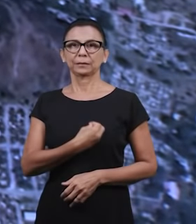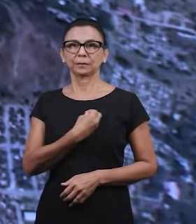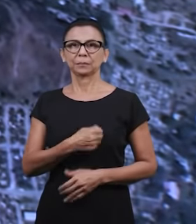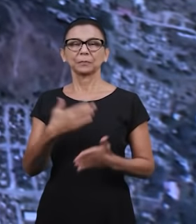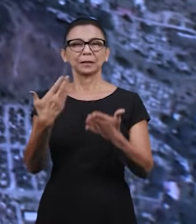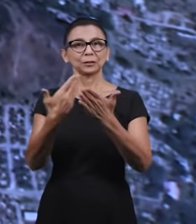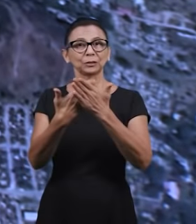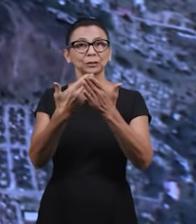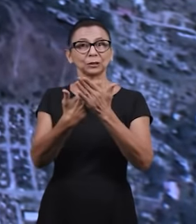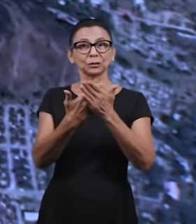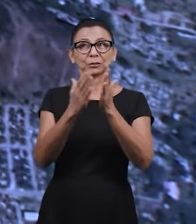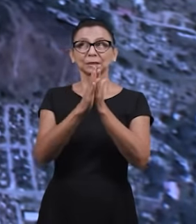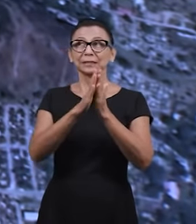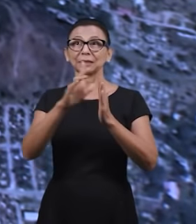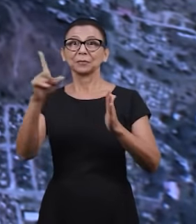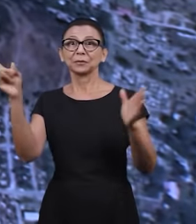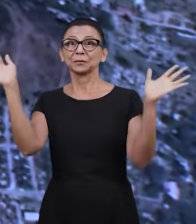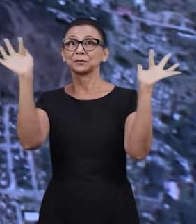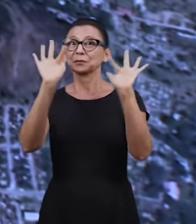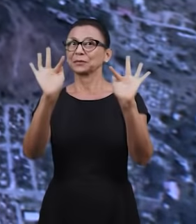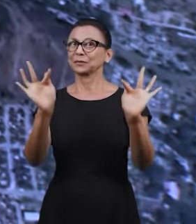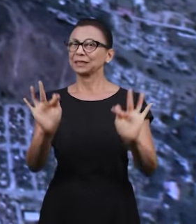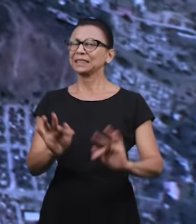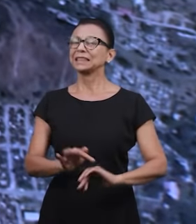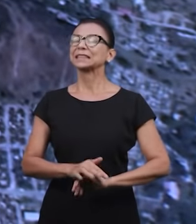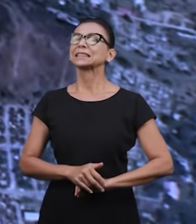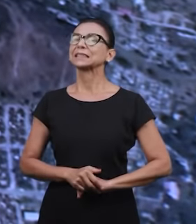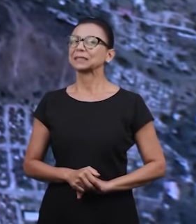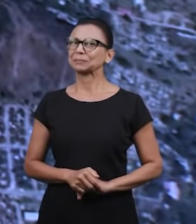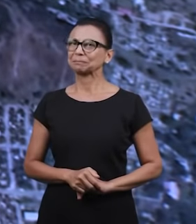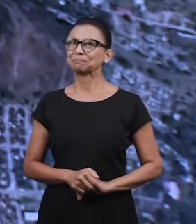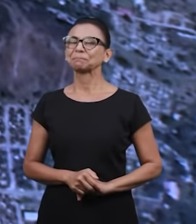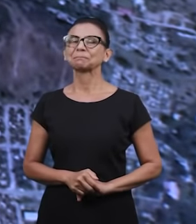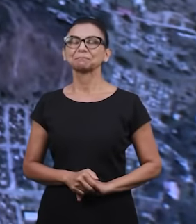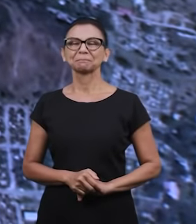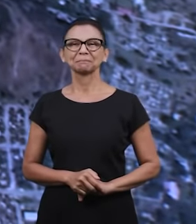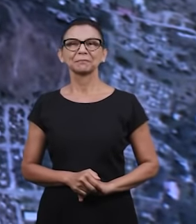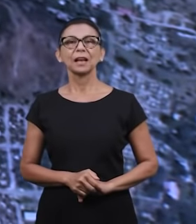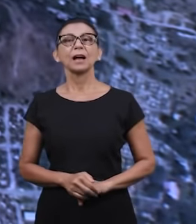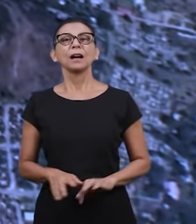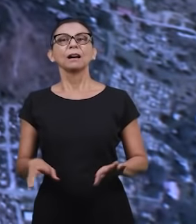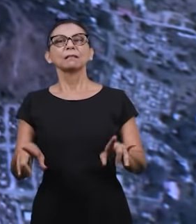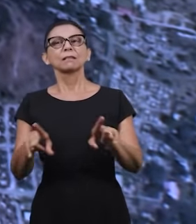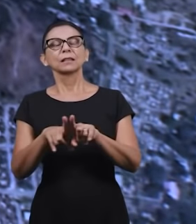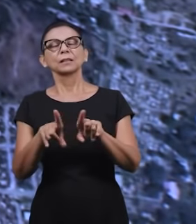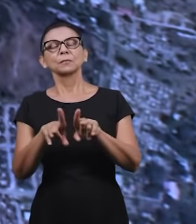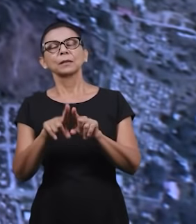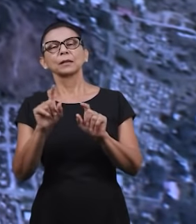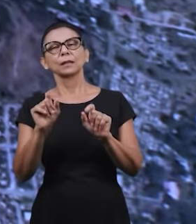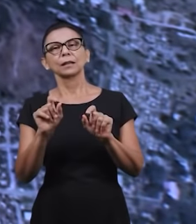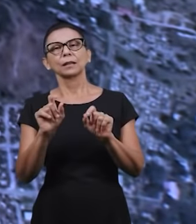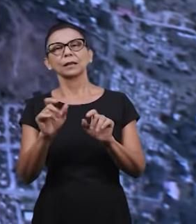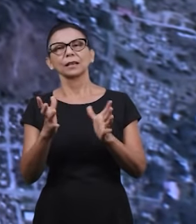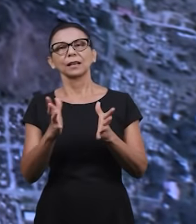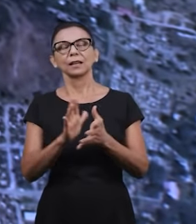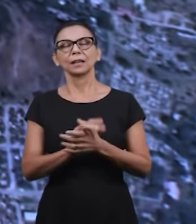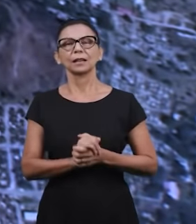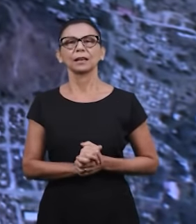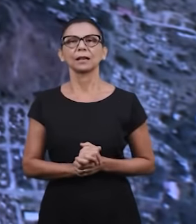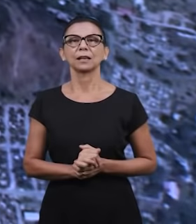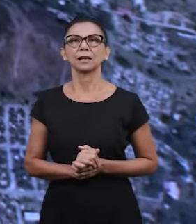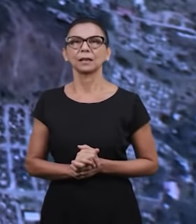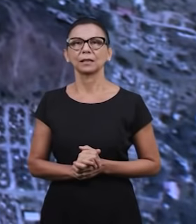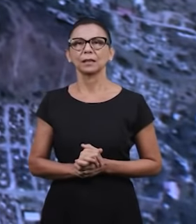palavra do Senhor. E nós ficamos muito felizes com esta expressão do pastor. E a questão também relacionada